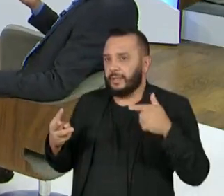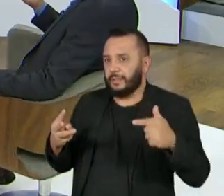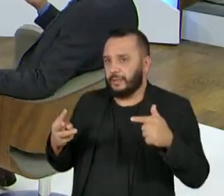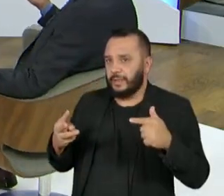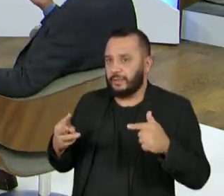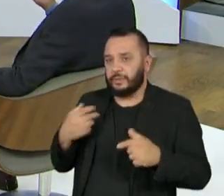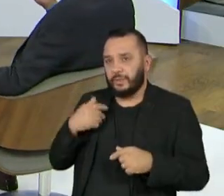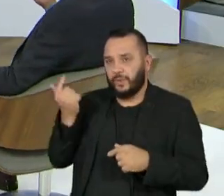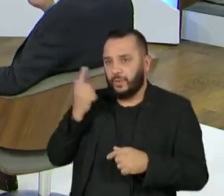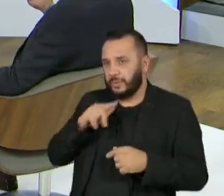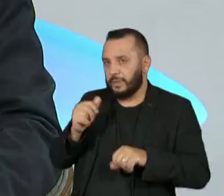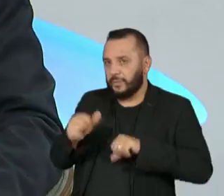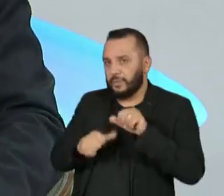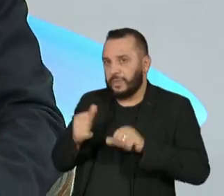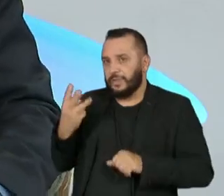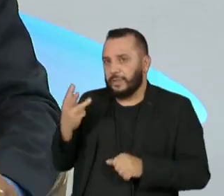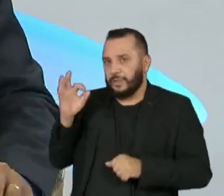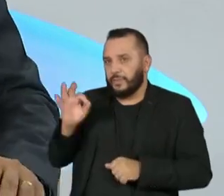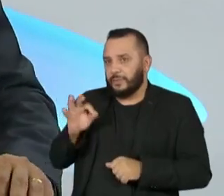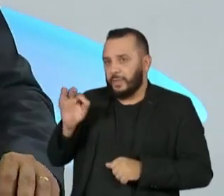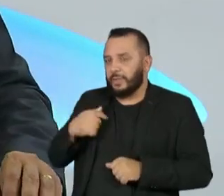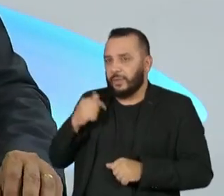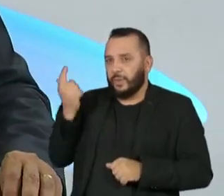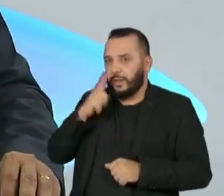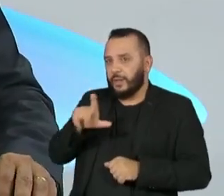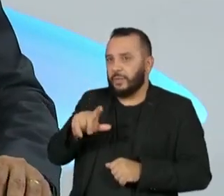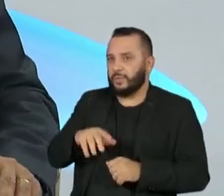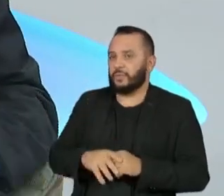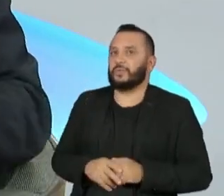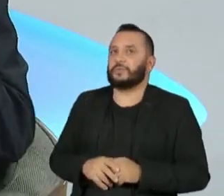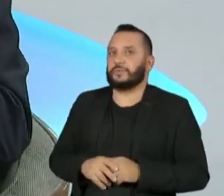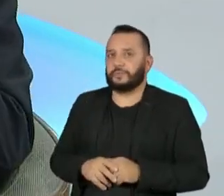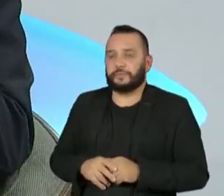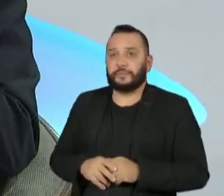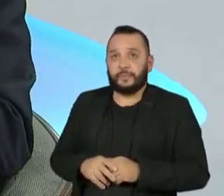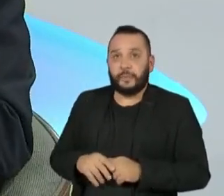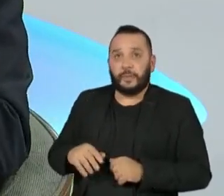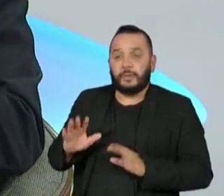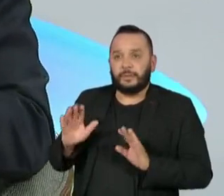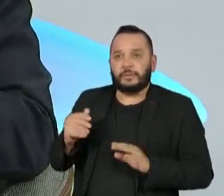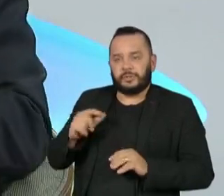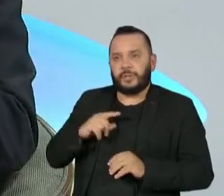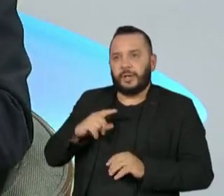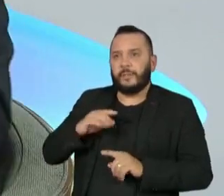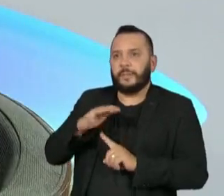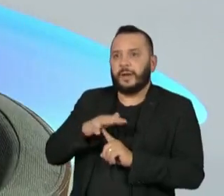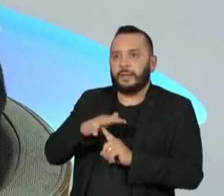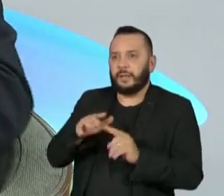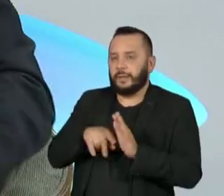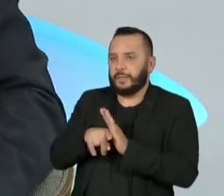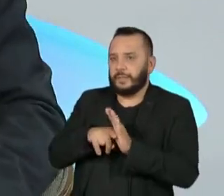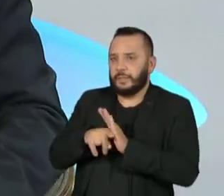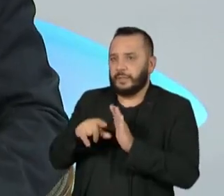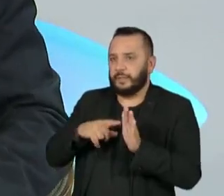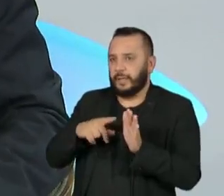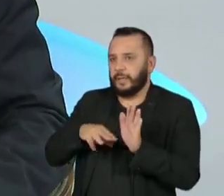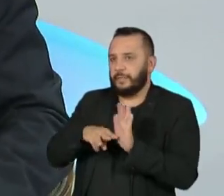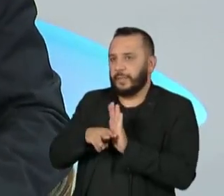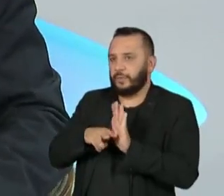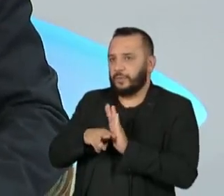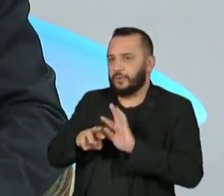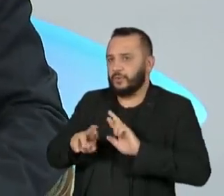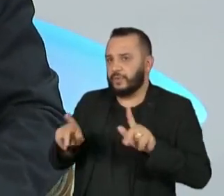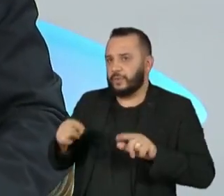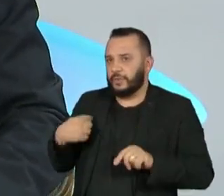3%, eu ganho eleição. A Paraná Pesquisas, que sempre tem uma metodologia um pouco mais desfavorável a nós,